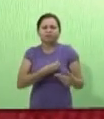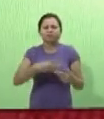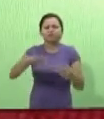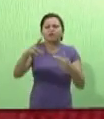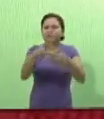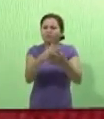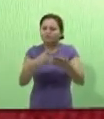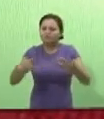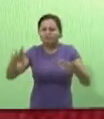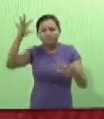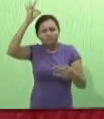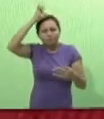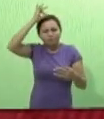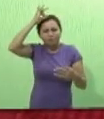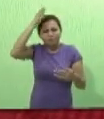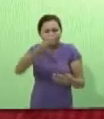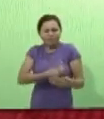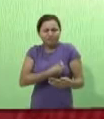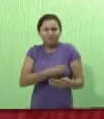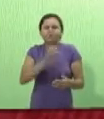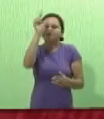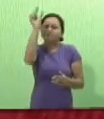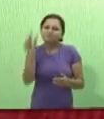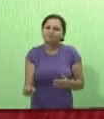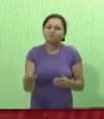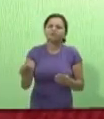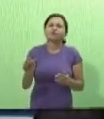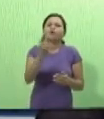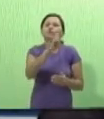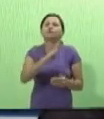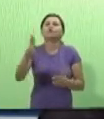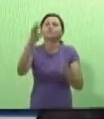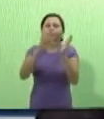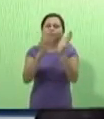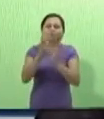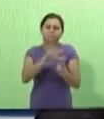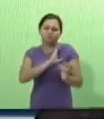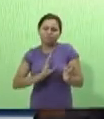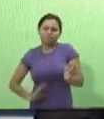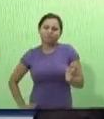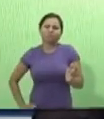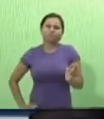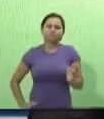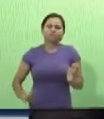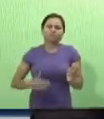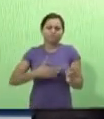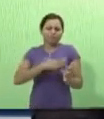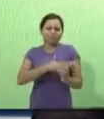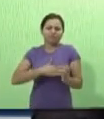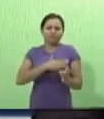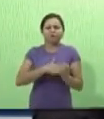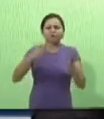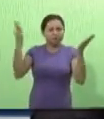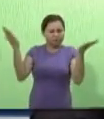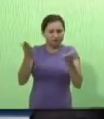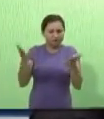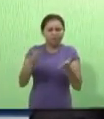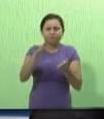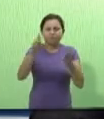física, relacional, chama-se Jesus Cristo. Então, eu gostaria que hoje você